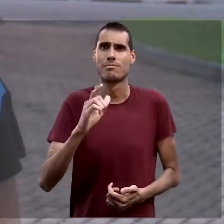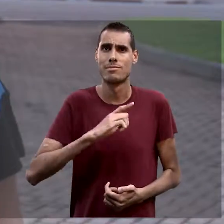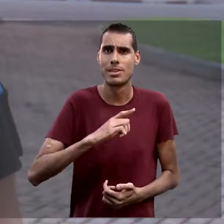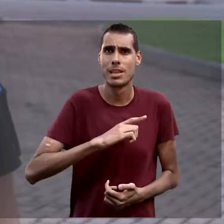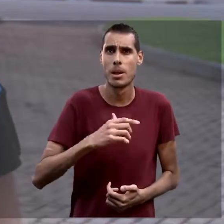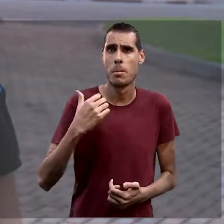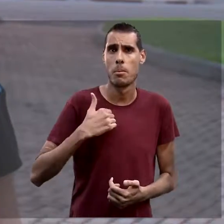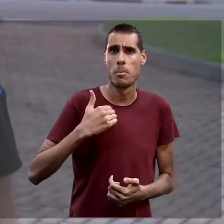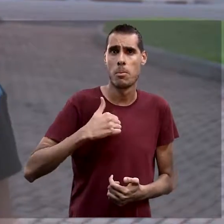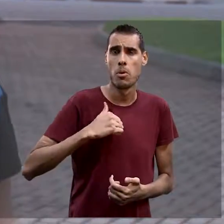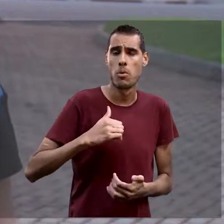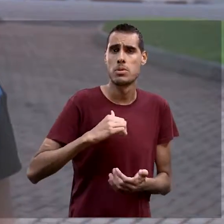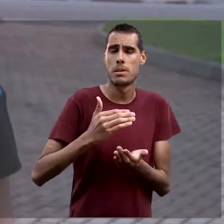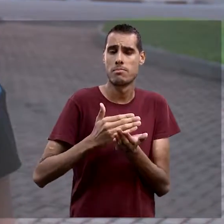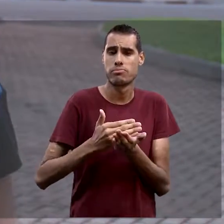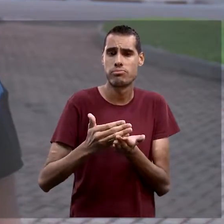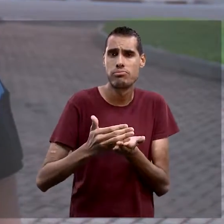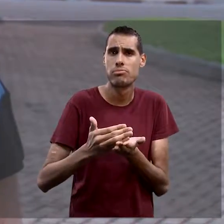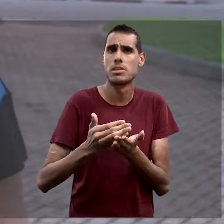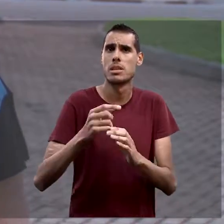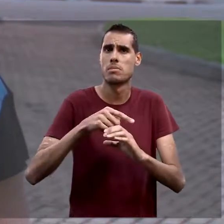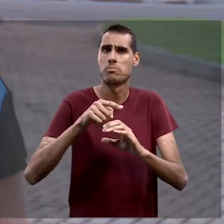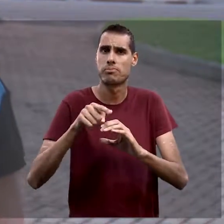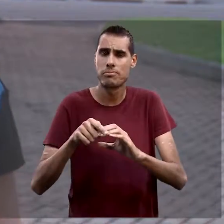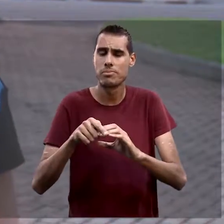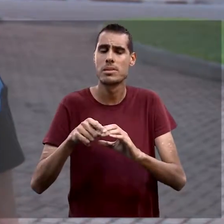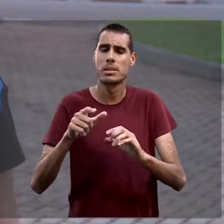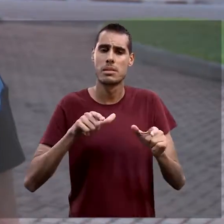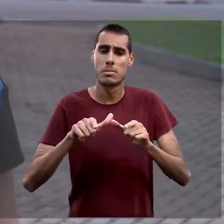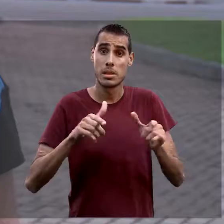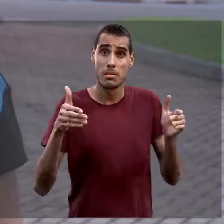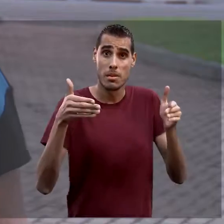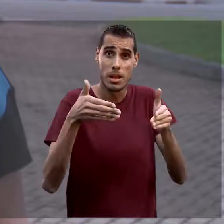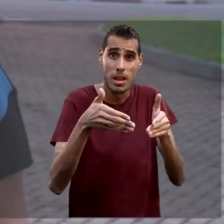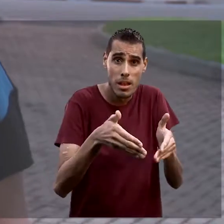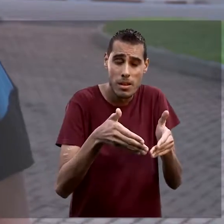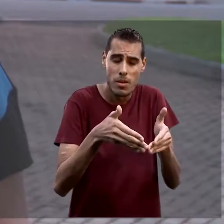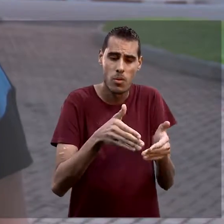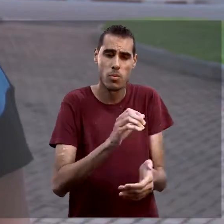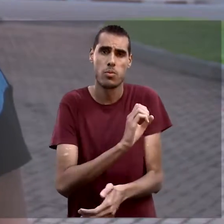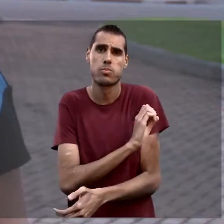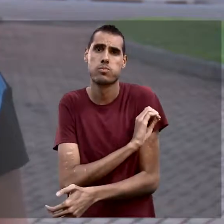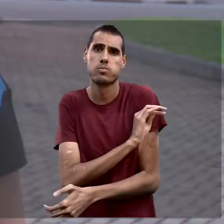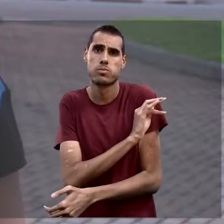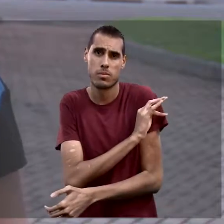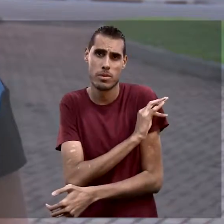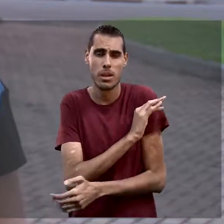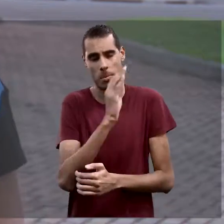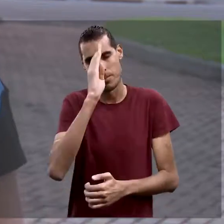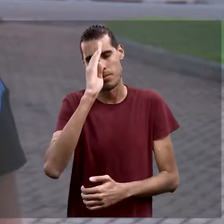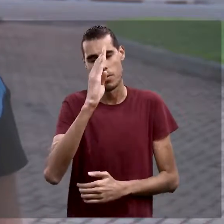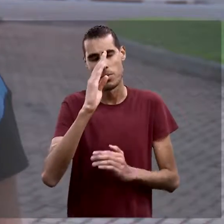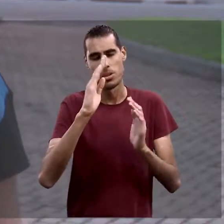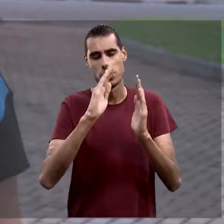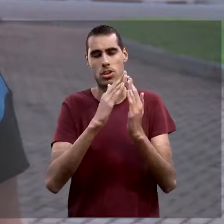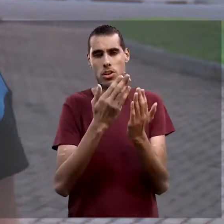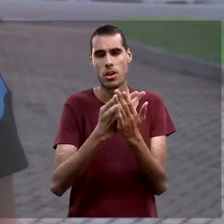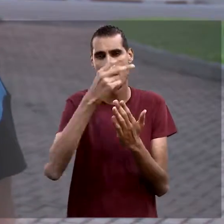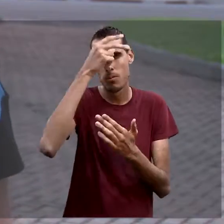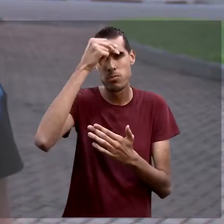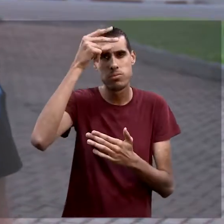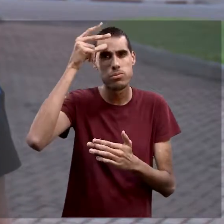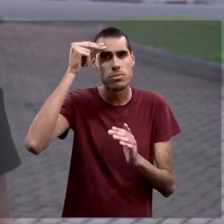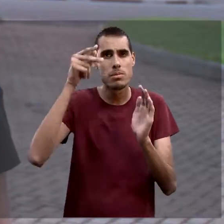Nós temos um projeto que trabalha com o ensino fundamental, aí diretamente, principalmente com as escolas municipais de Araras,